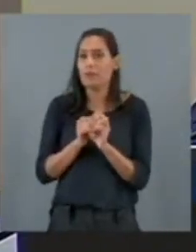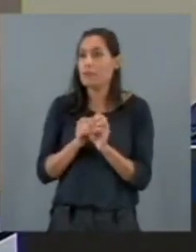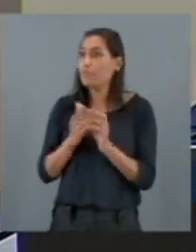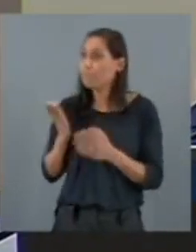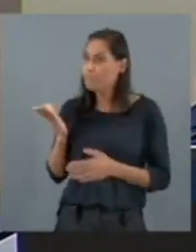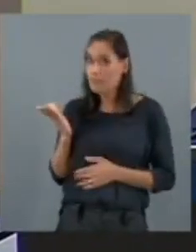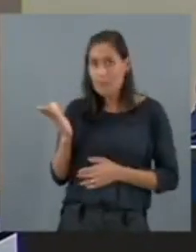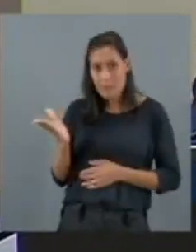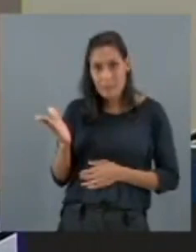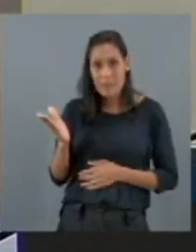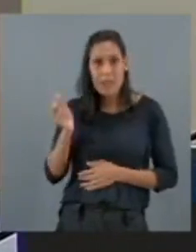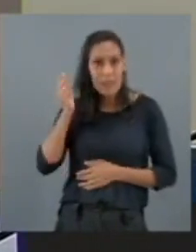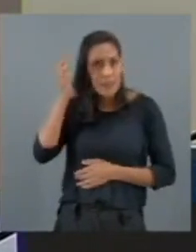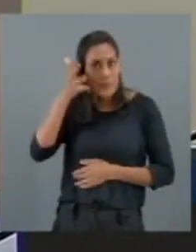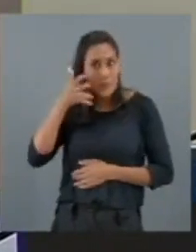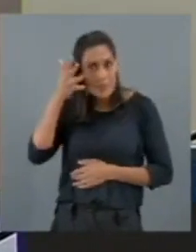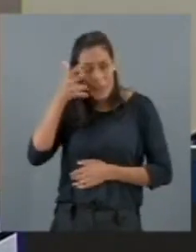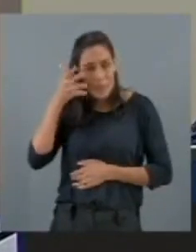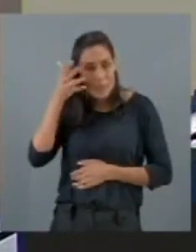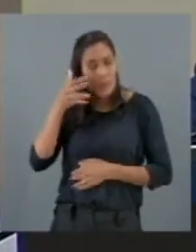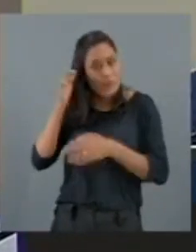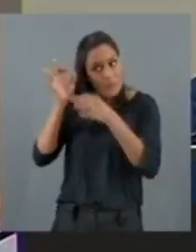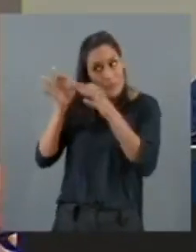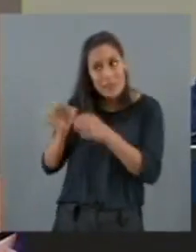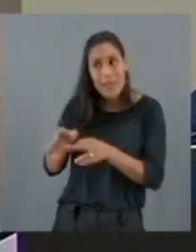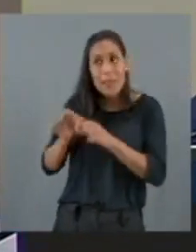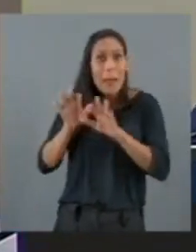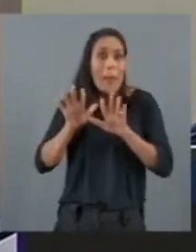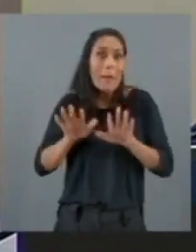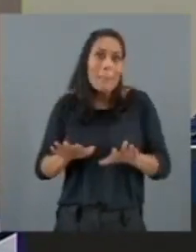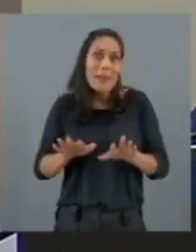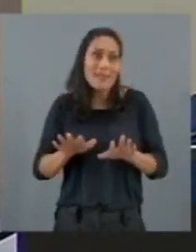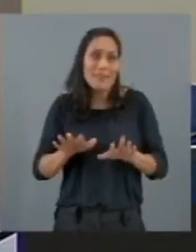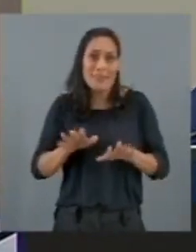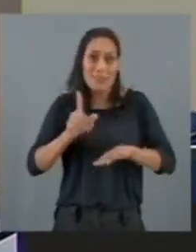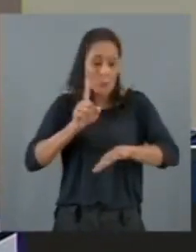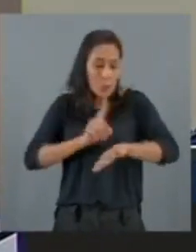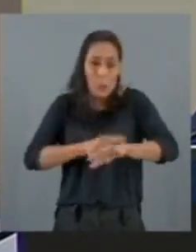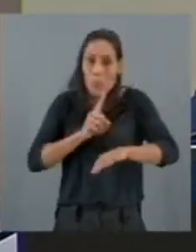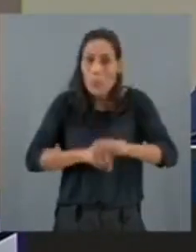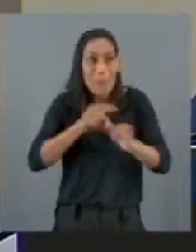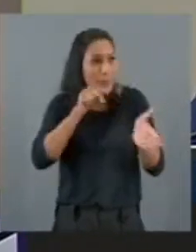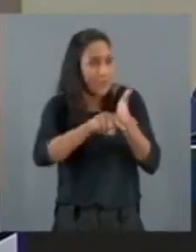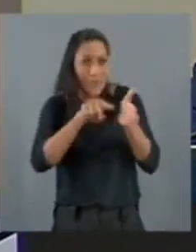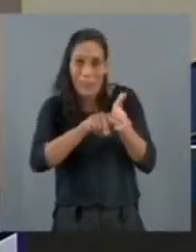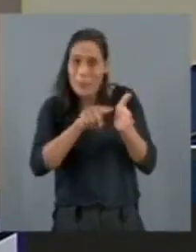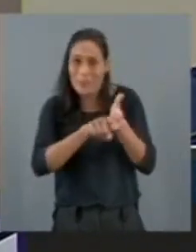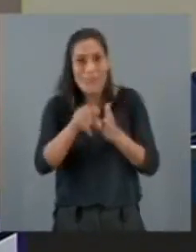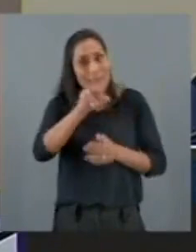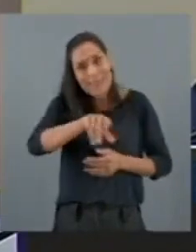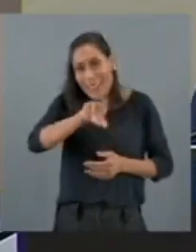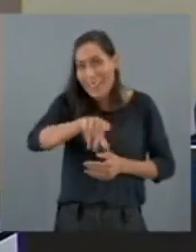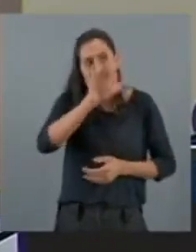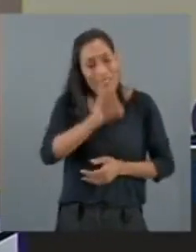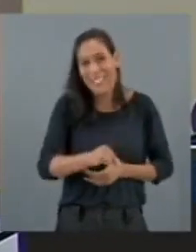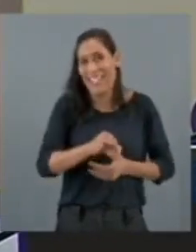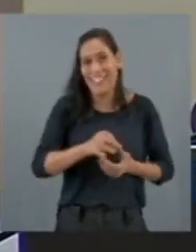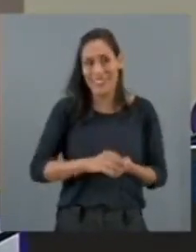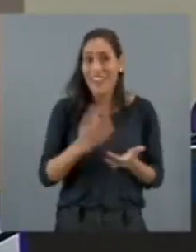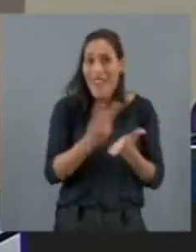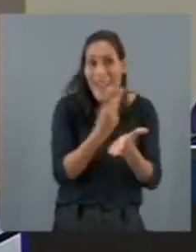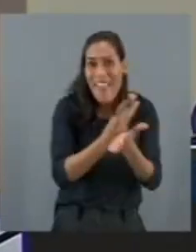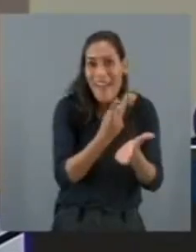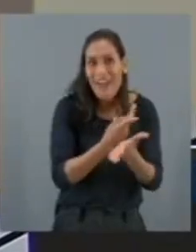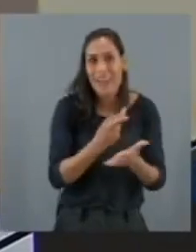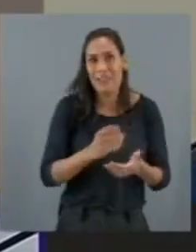correto. Mas no campo não foi correto. E tem aqui, Márcio, e eu já passo para você, e é definitivo. A senhora